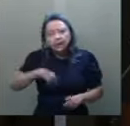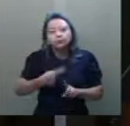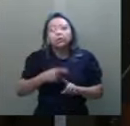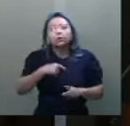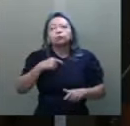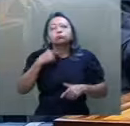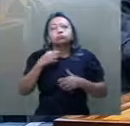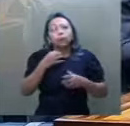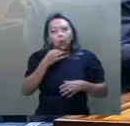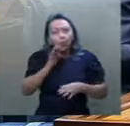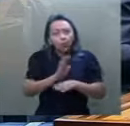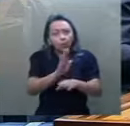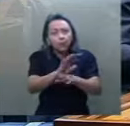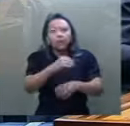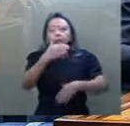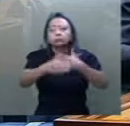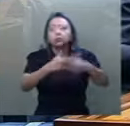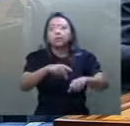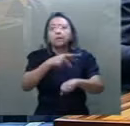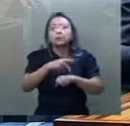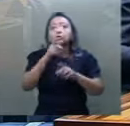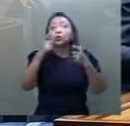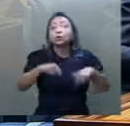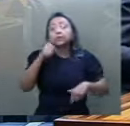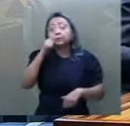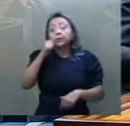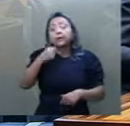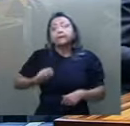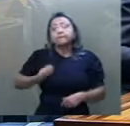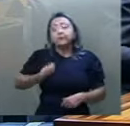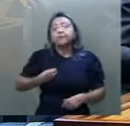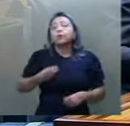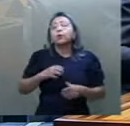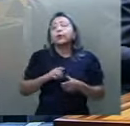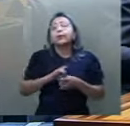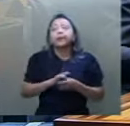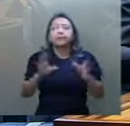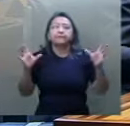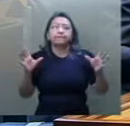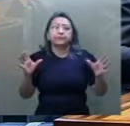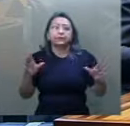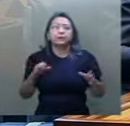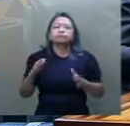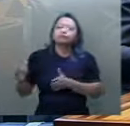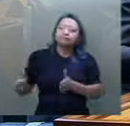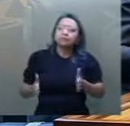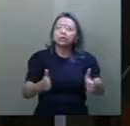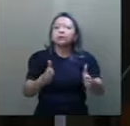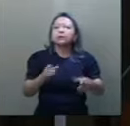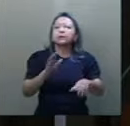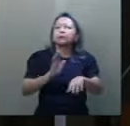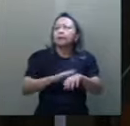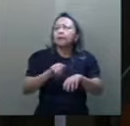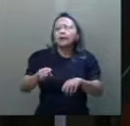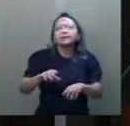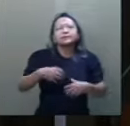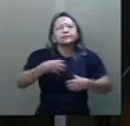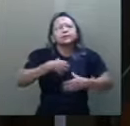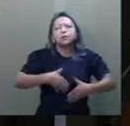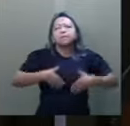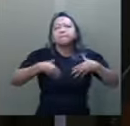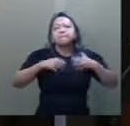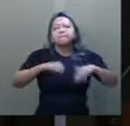a construção de um país onde as mulheres vivam como elas quiserem. Trilhem os caminhos que as façam mais